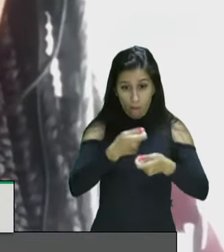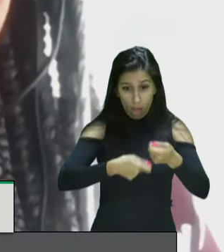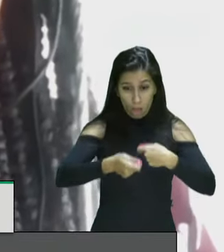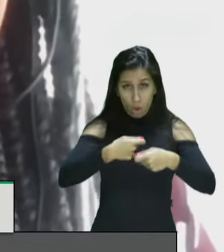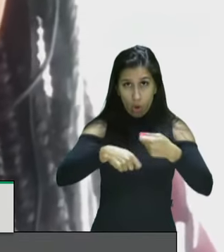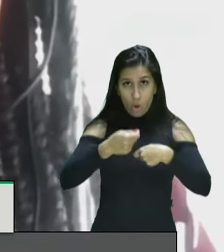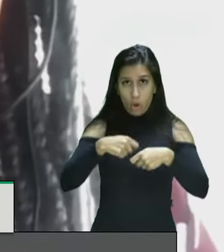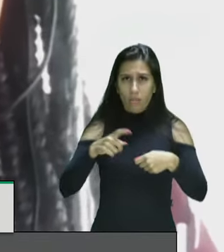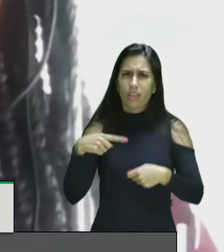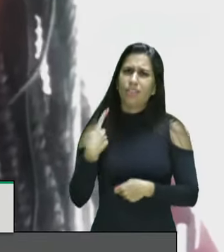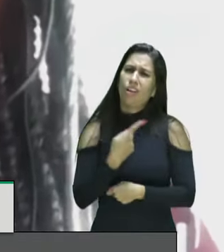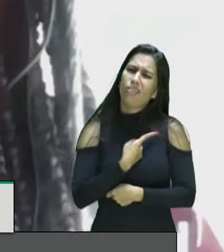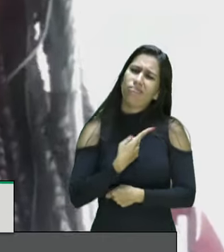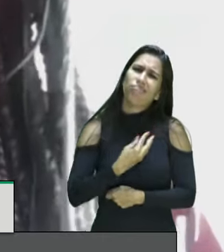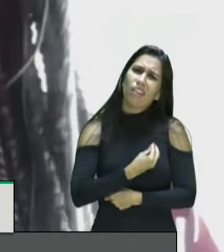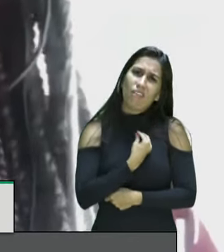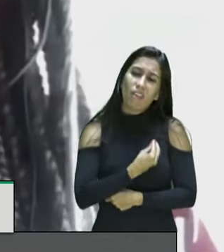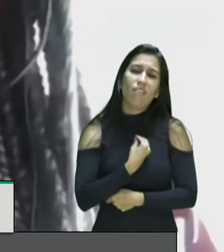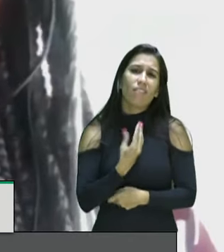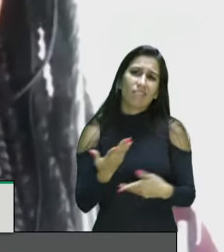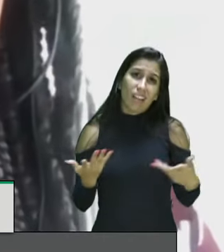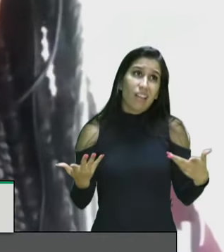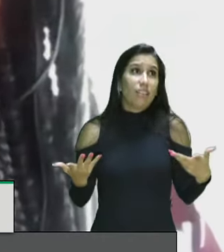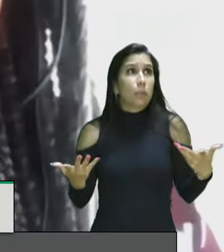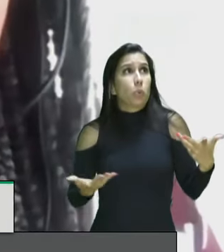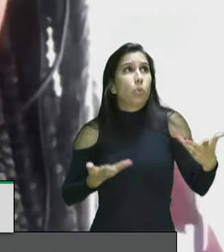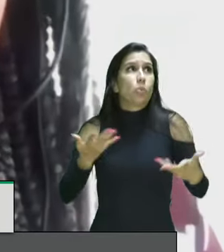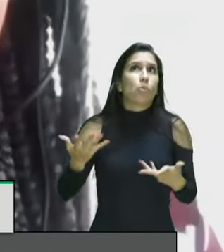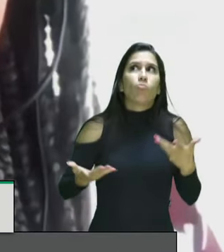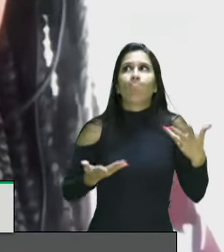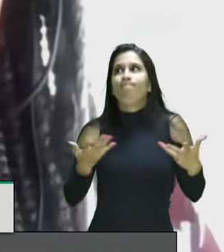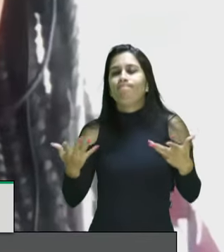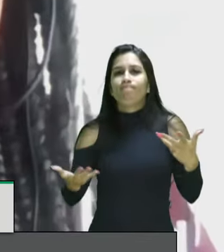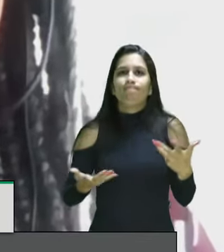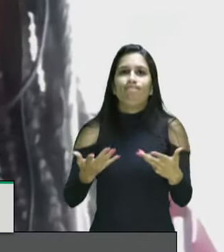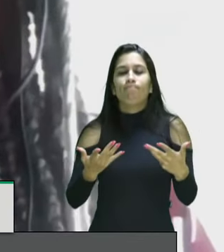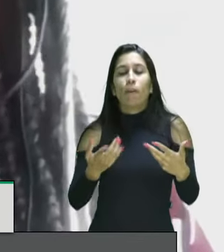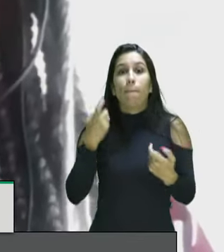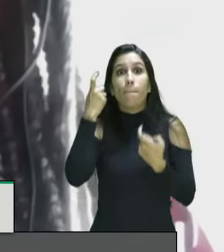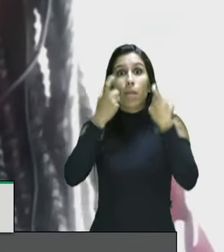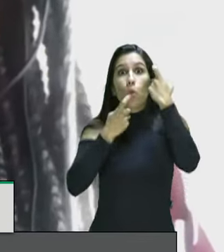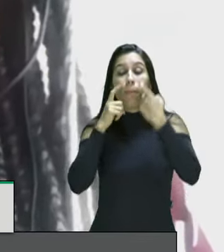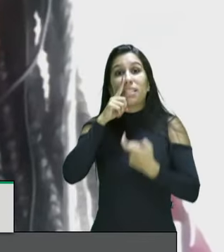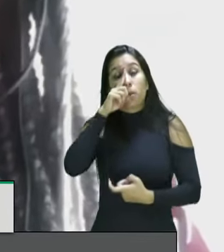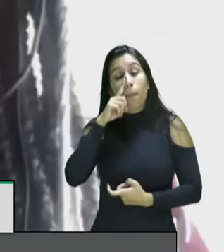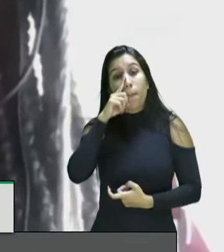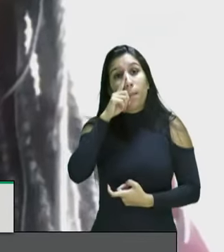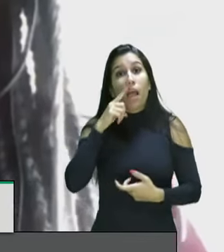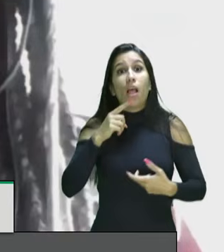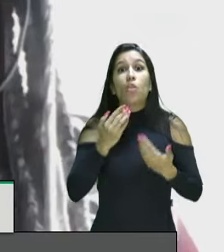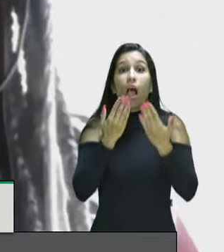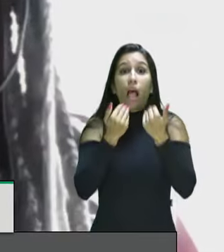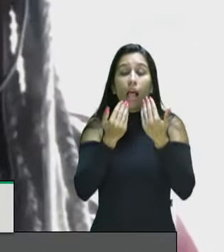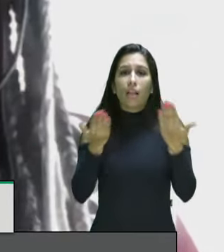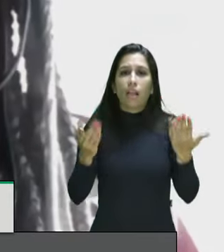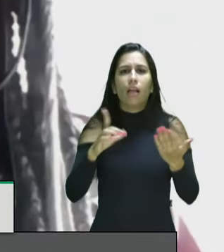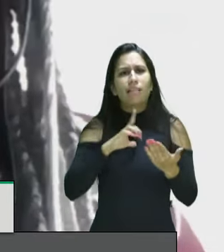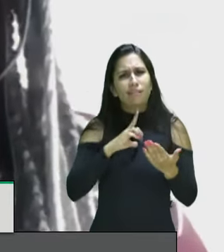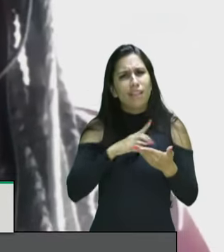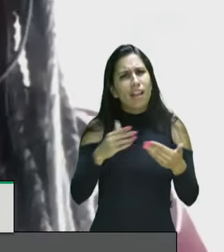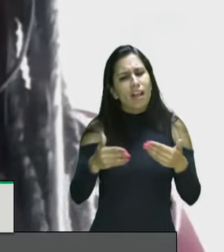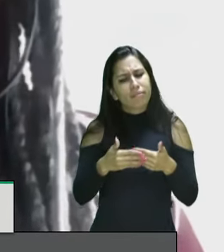situação de insegurança alimentar há um descumprimento hoje do Brasil de todas as políticas e direcionamentos